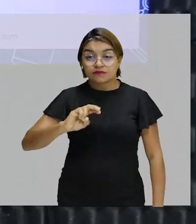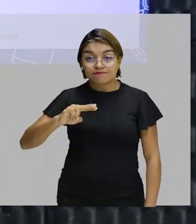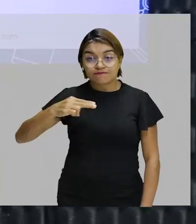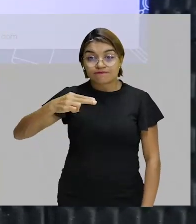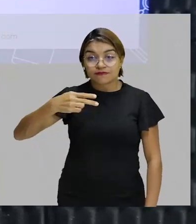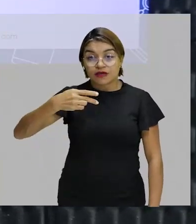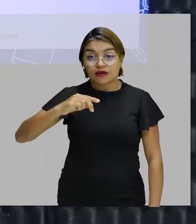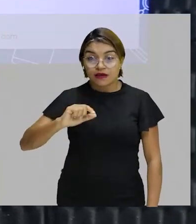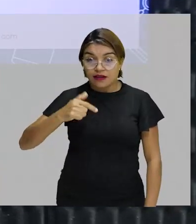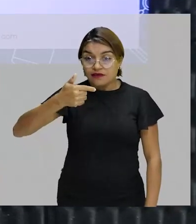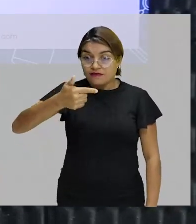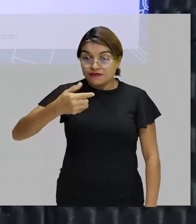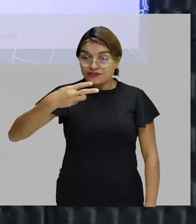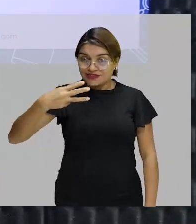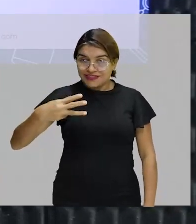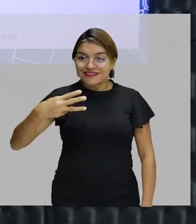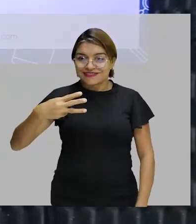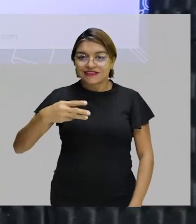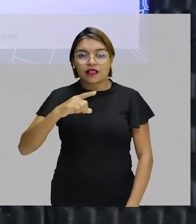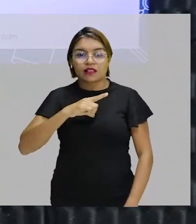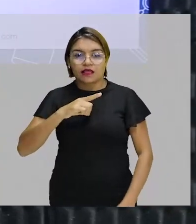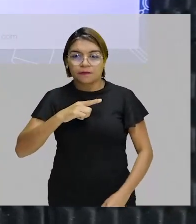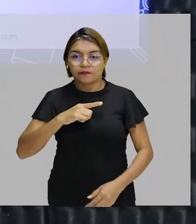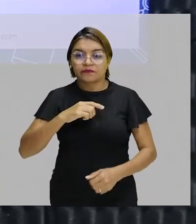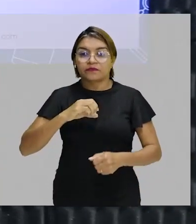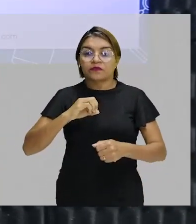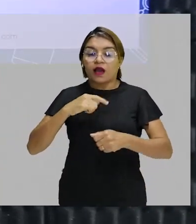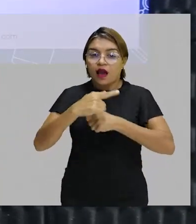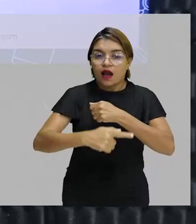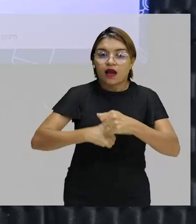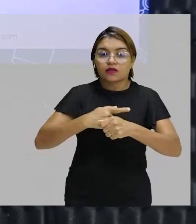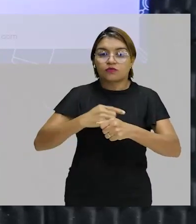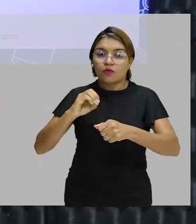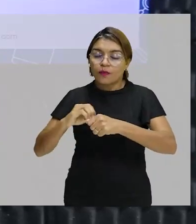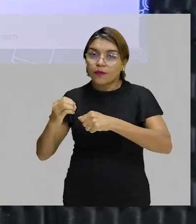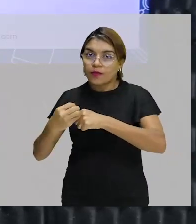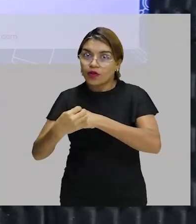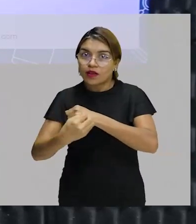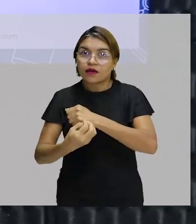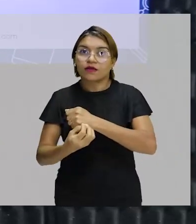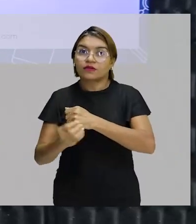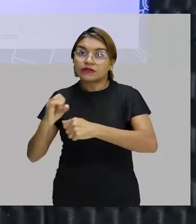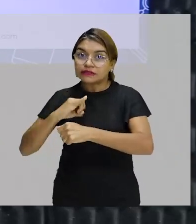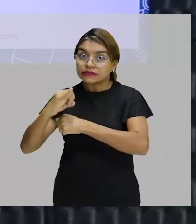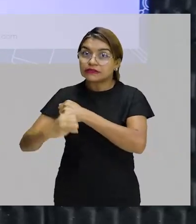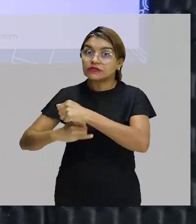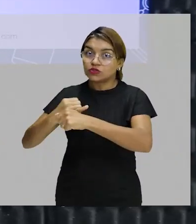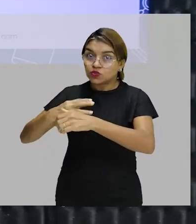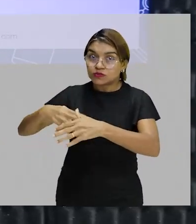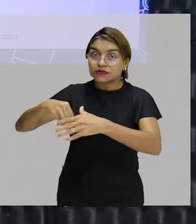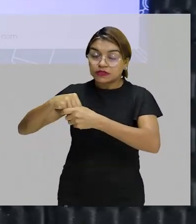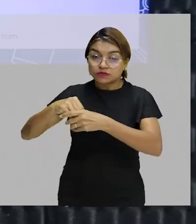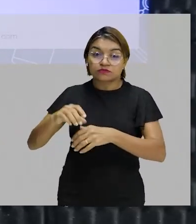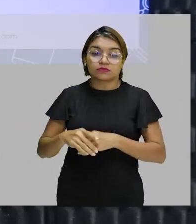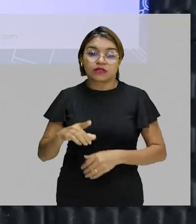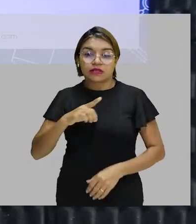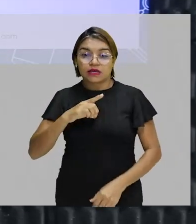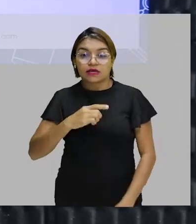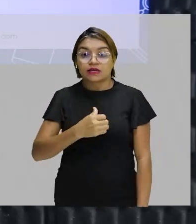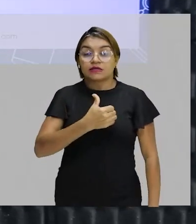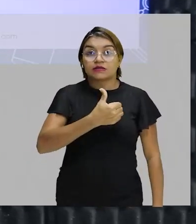gente entende o quê? Átomos, moléculas, íons, certo? Então, quando a gente tem 6